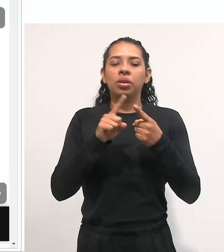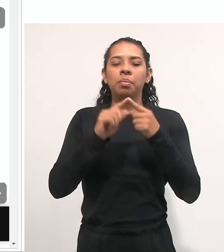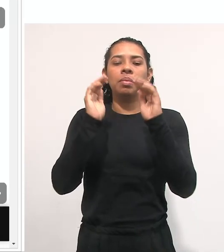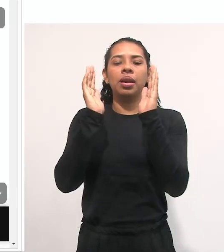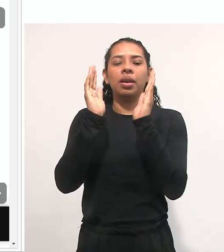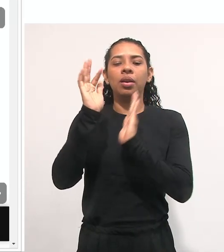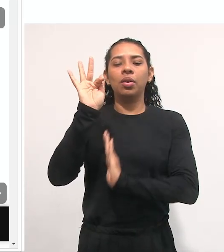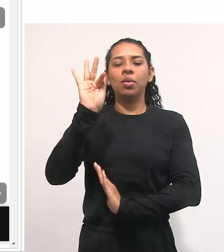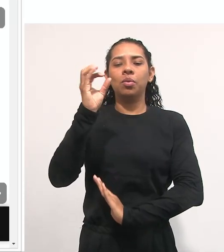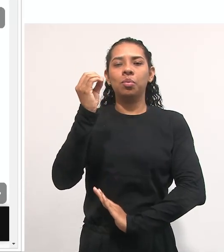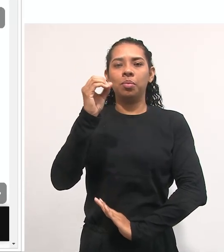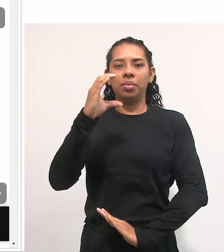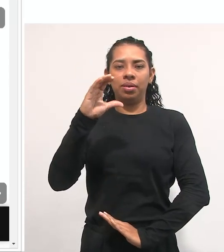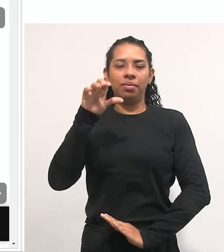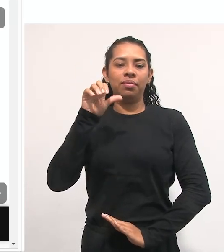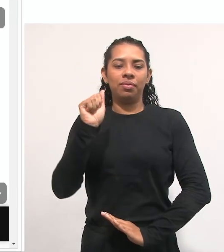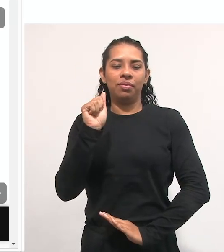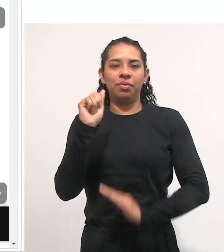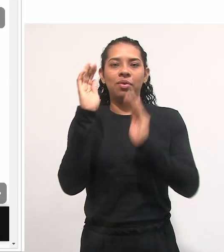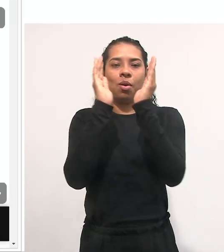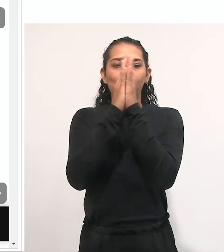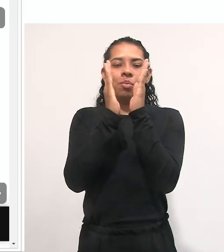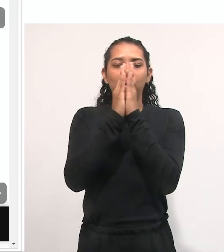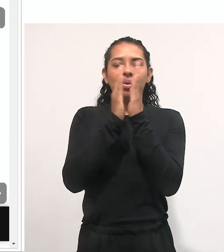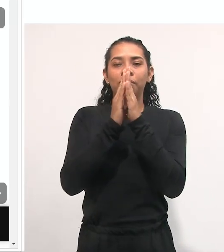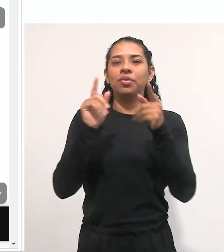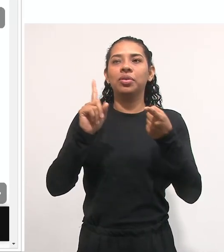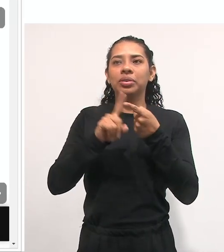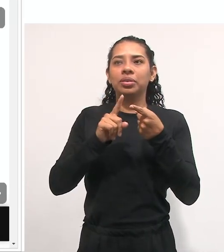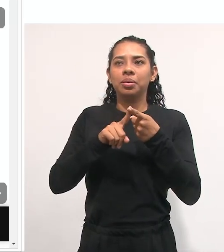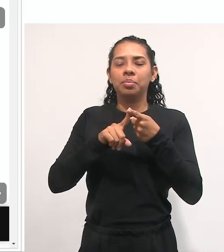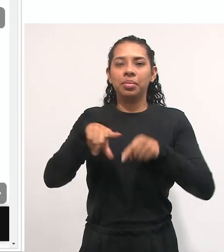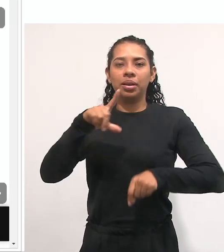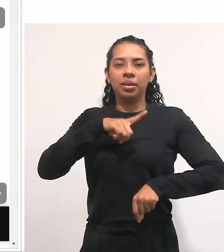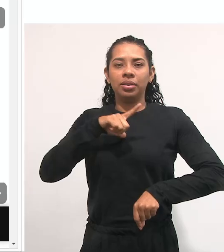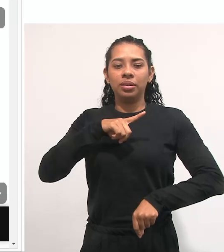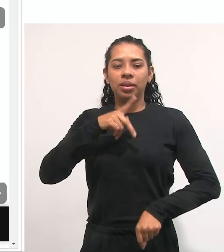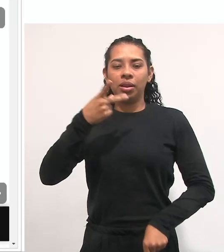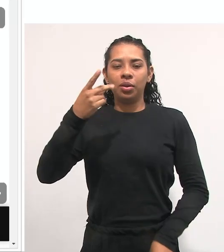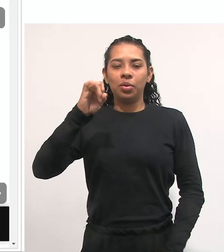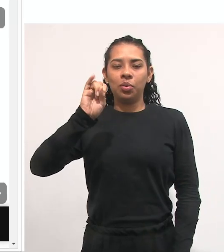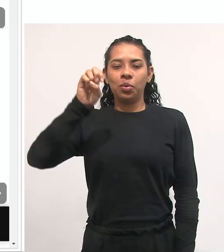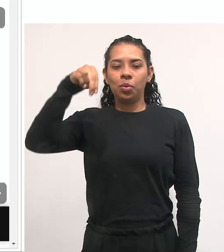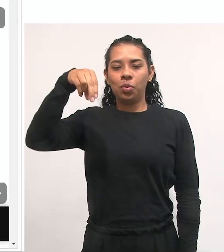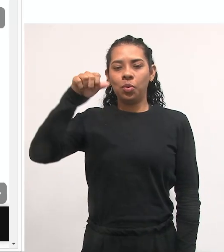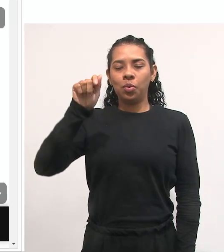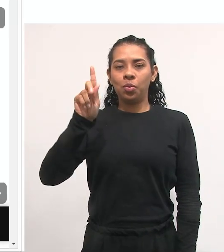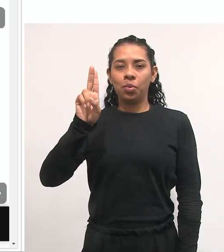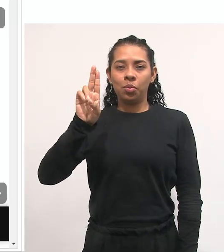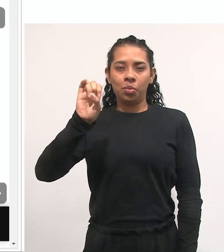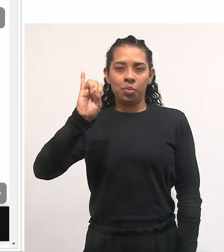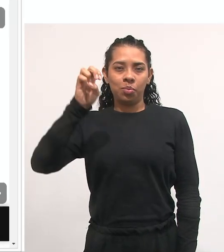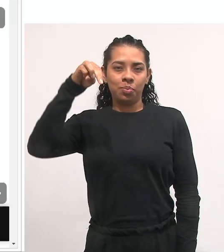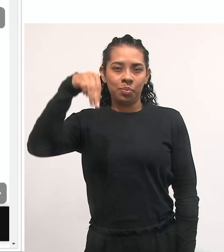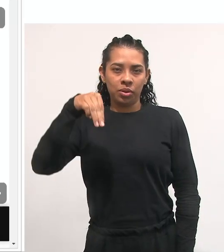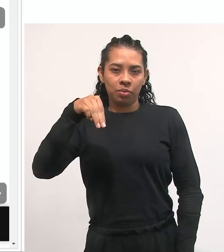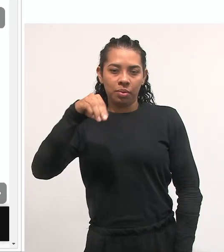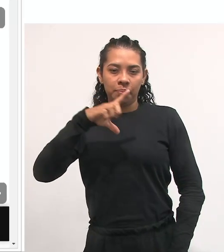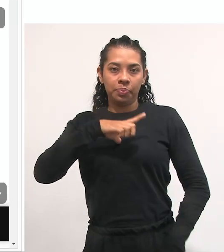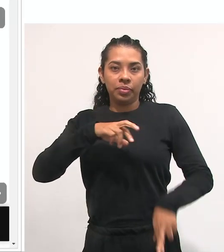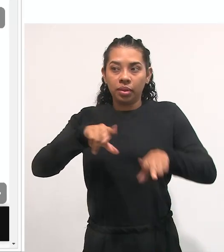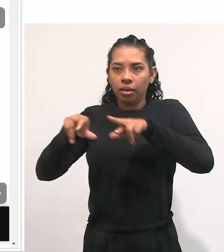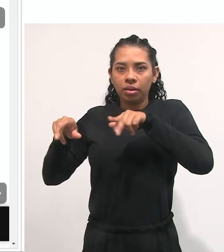avaliação. E a proposta de avaliação dele é qual? Para uma seleção justa, todos terão que fazer a mesma prova.